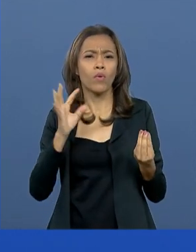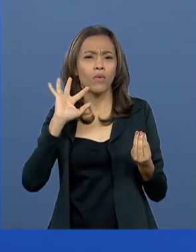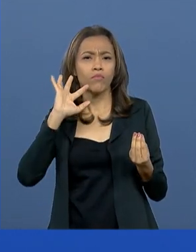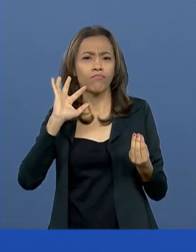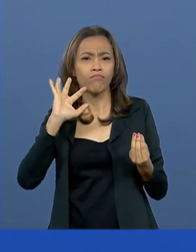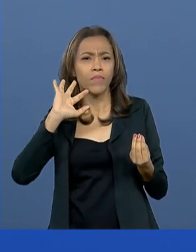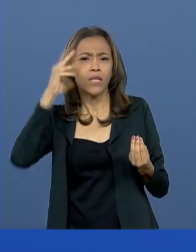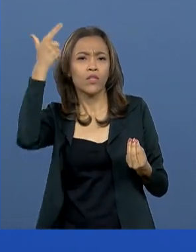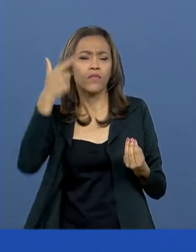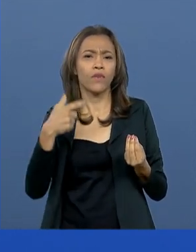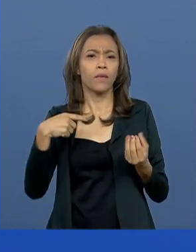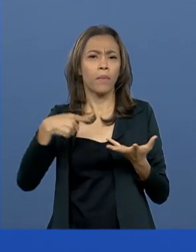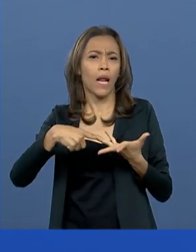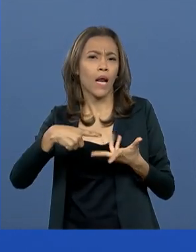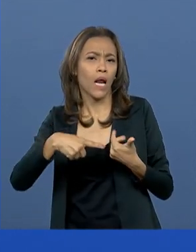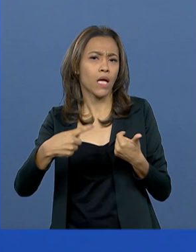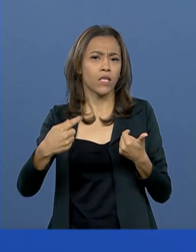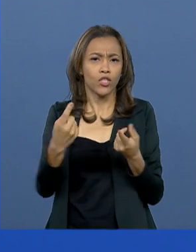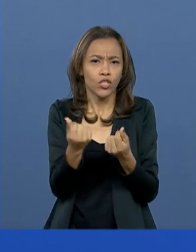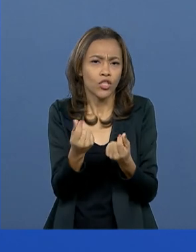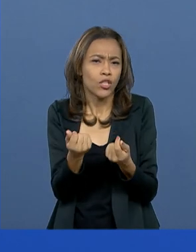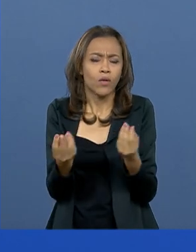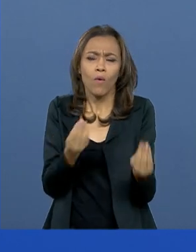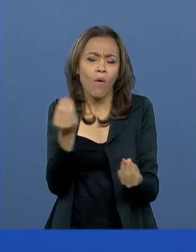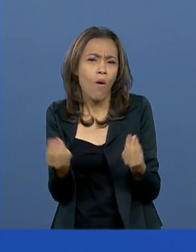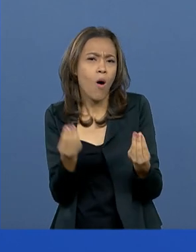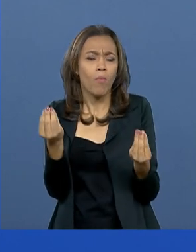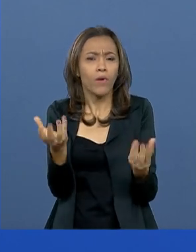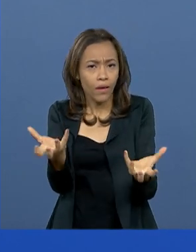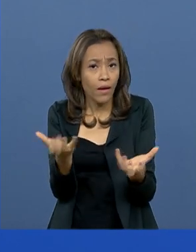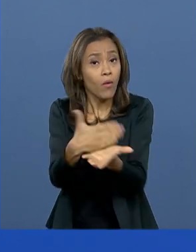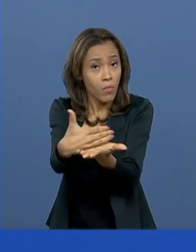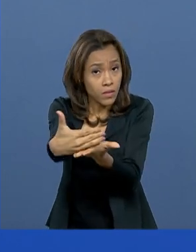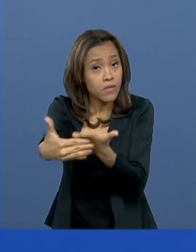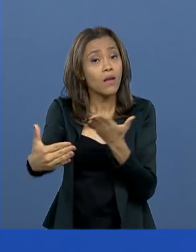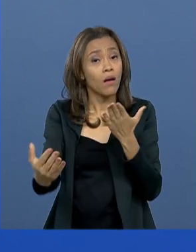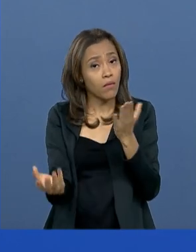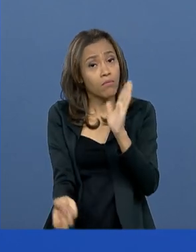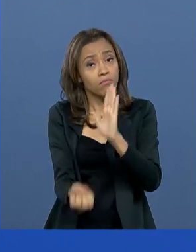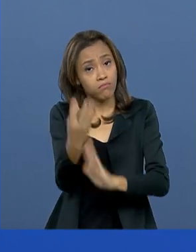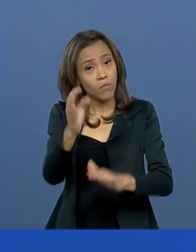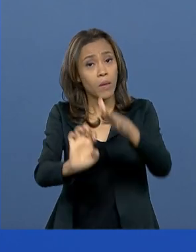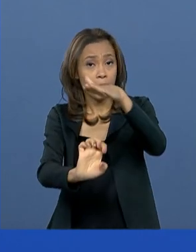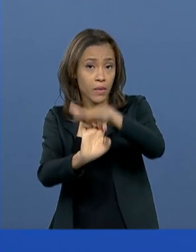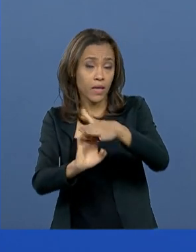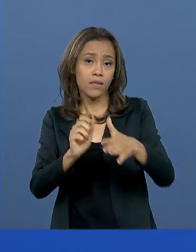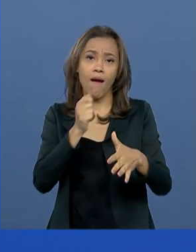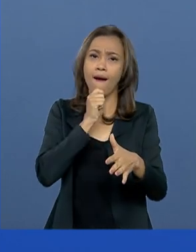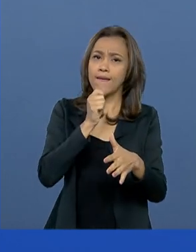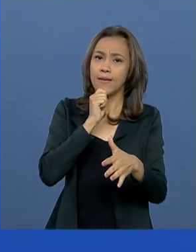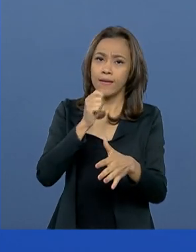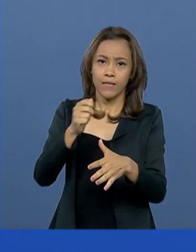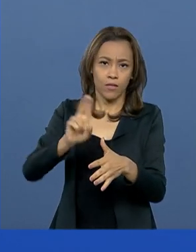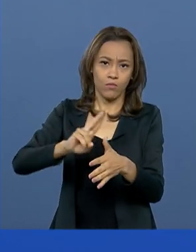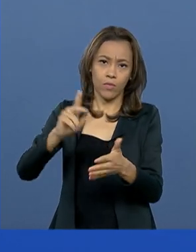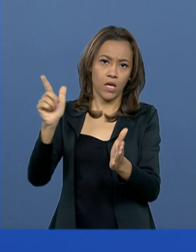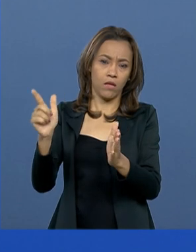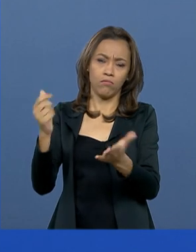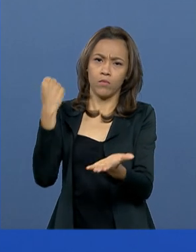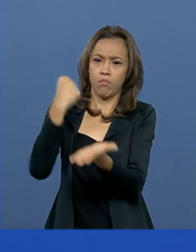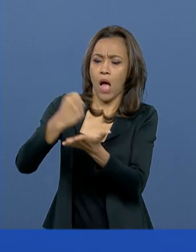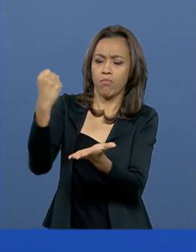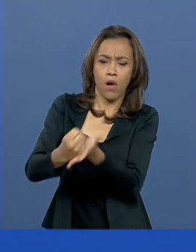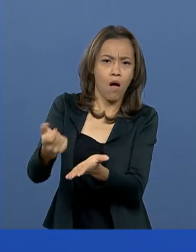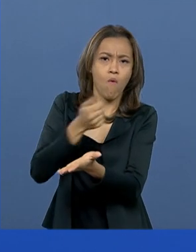financeiras para aquela microempreendedora que quer começar o seu próprio negócio agora. Seja aquela que ainda não está formalizada ou aquela que já se